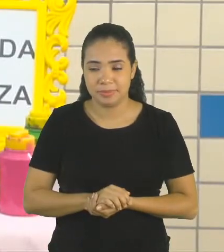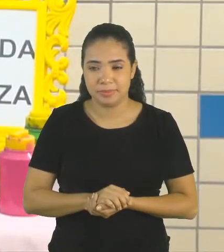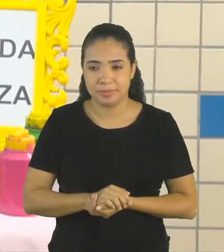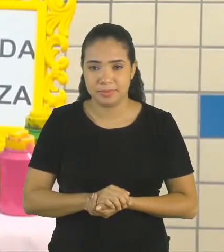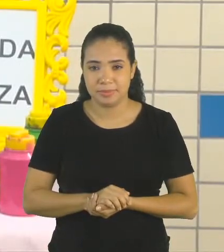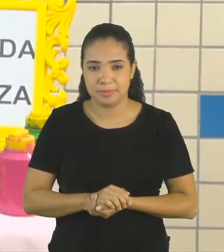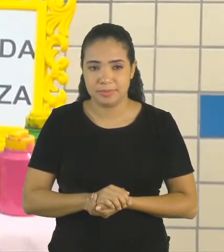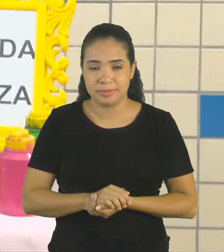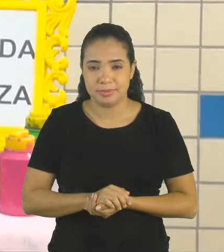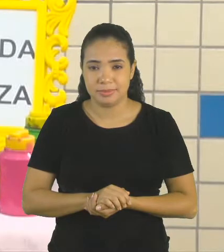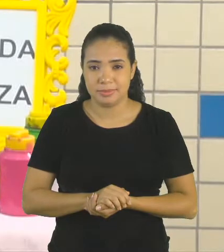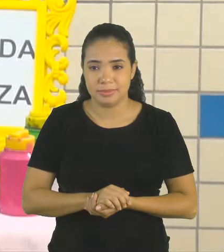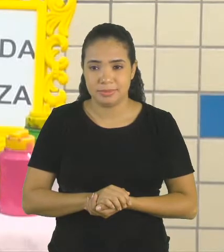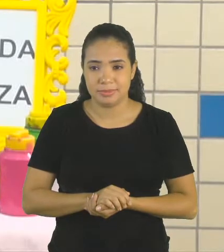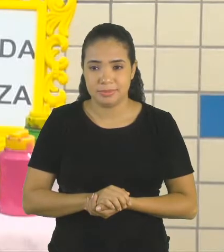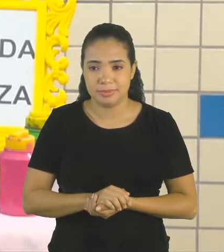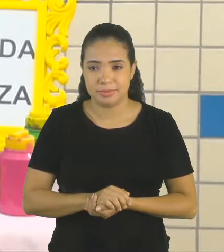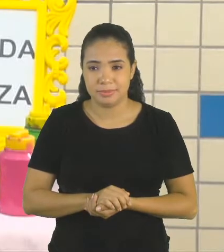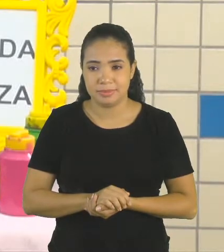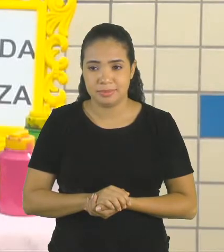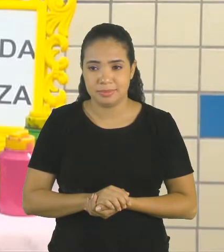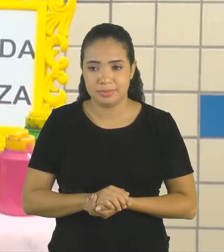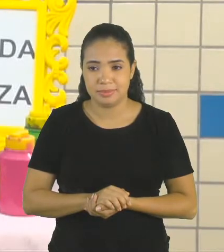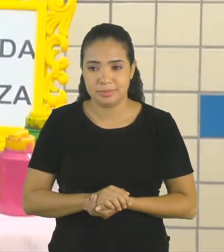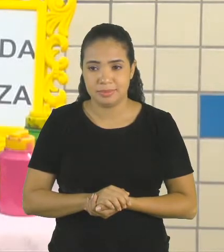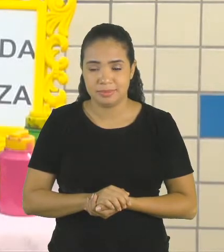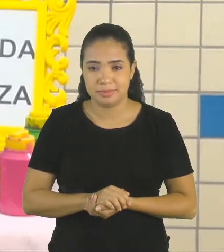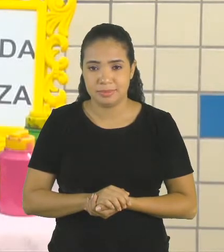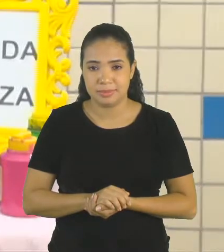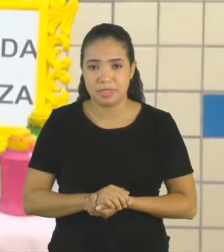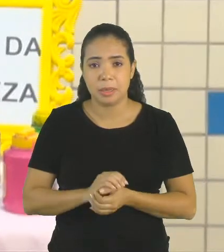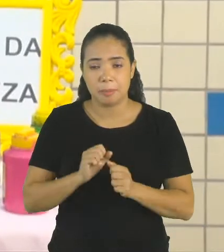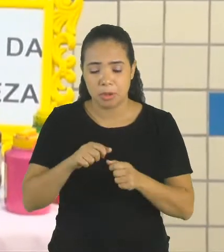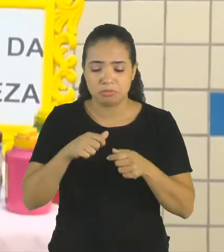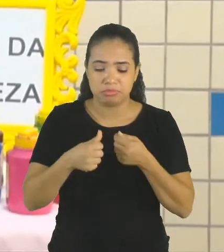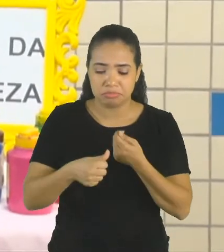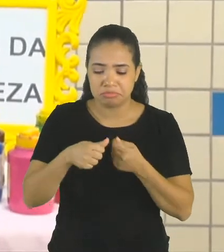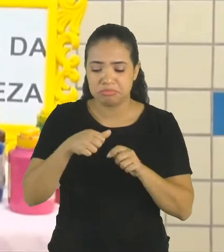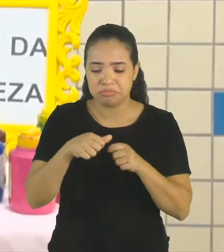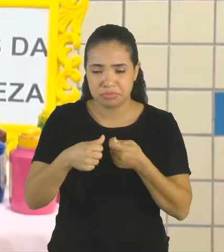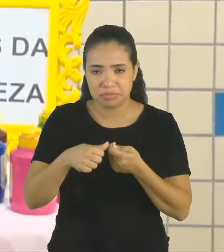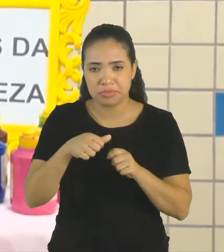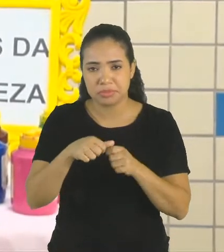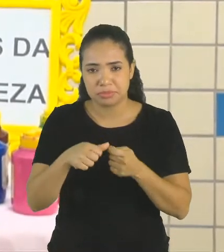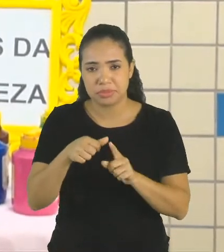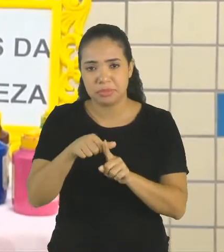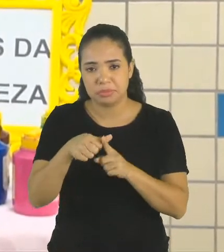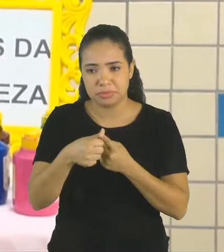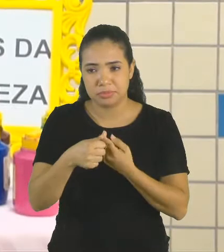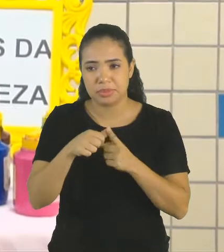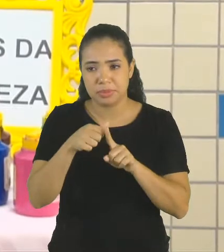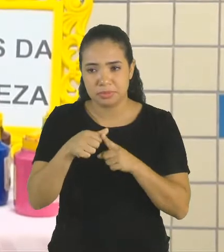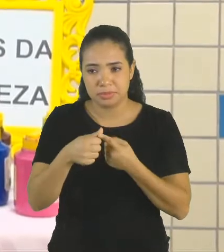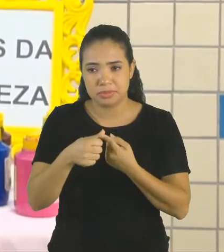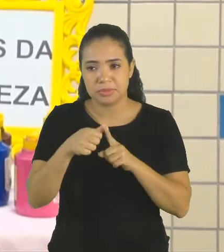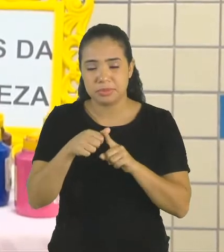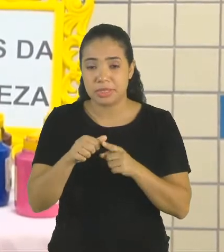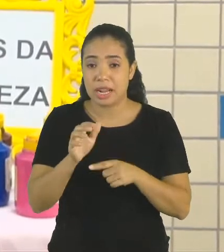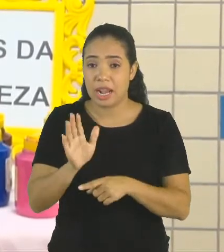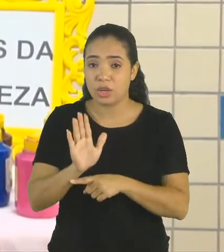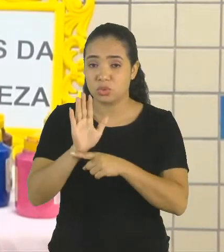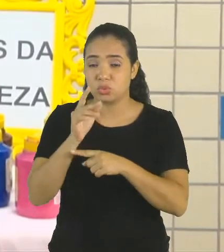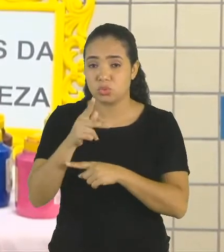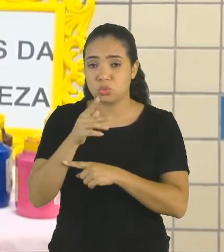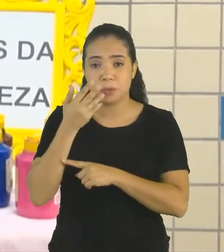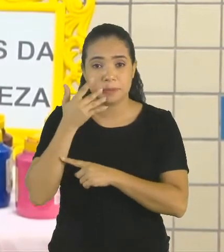Se envolve, faça várias voltas. Peça sempre a ajuda da sua criança.